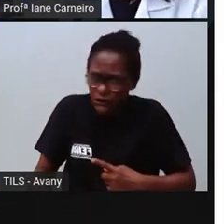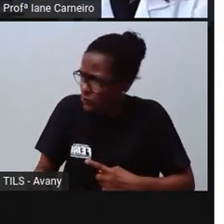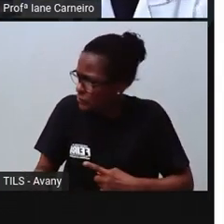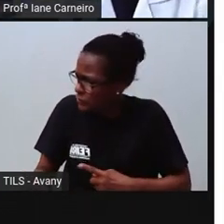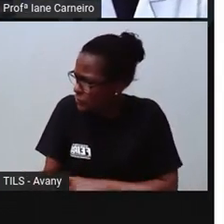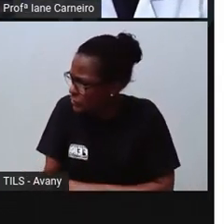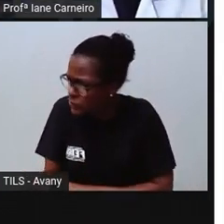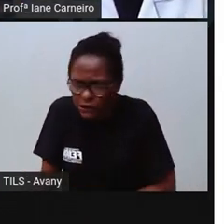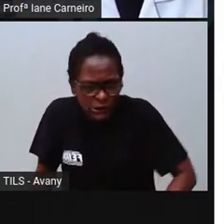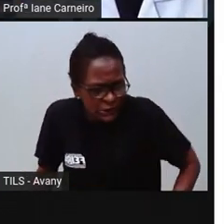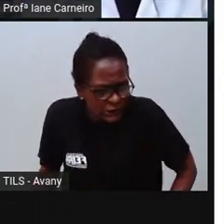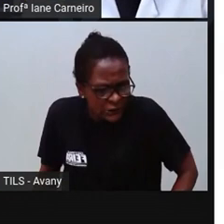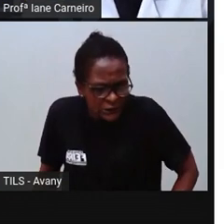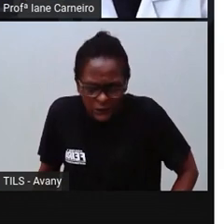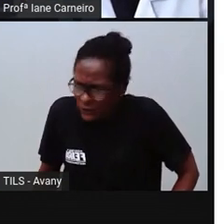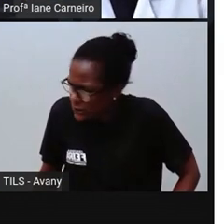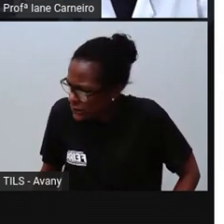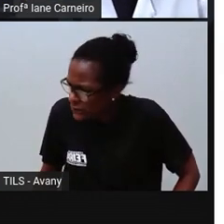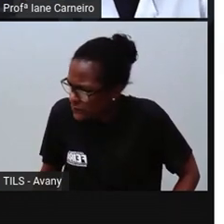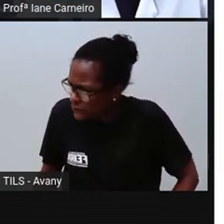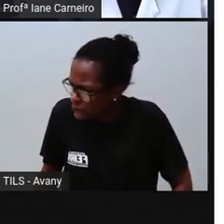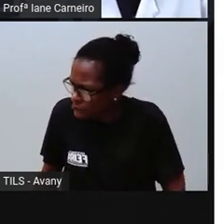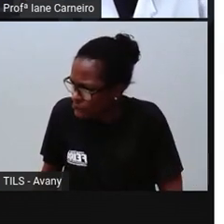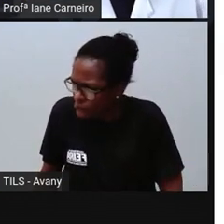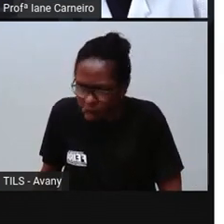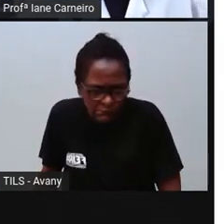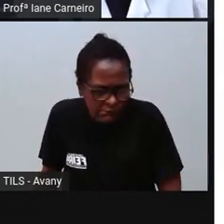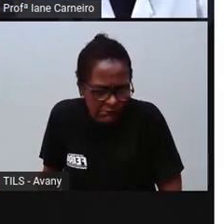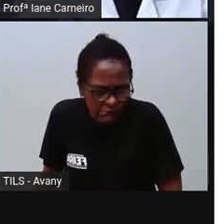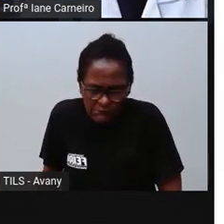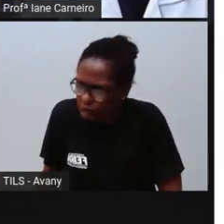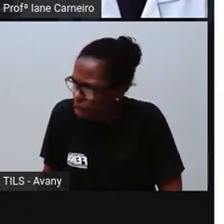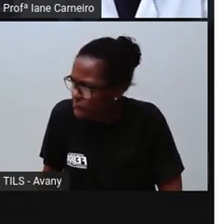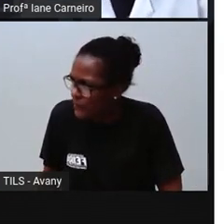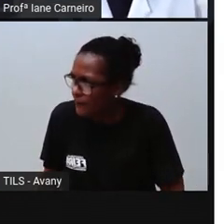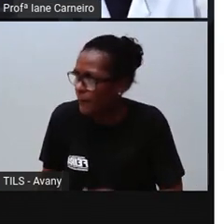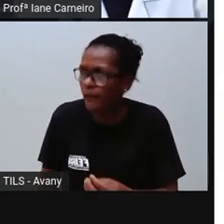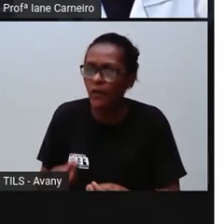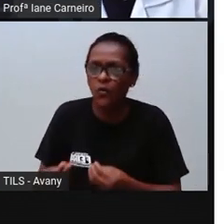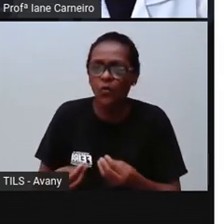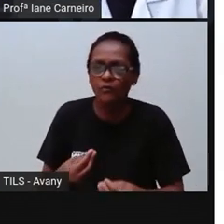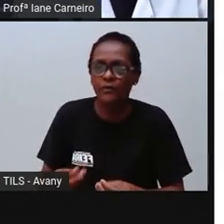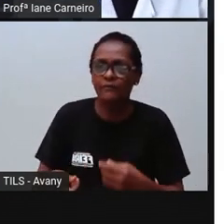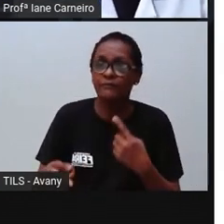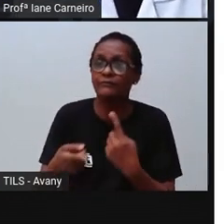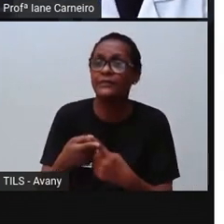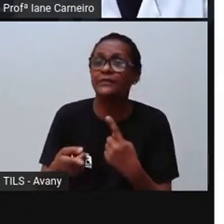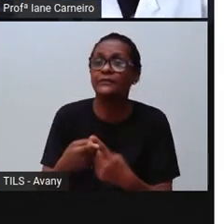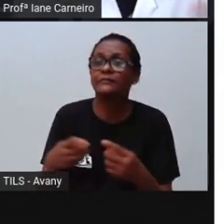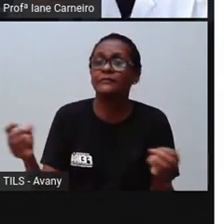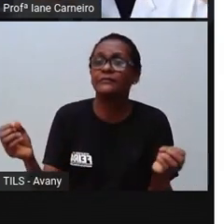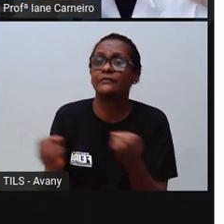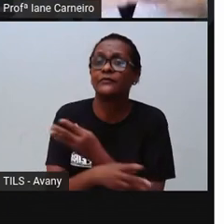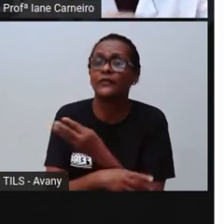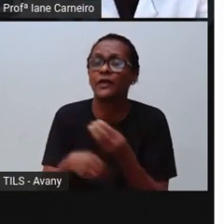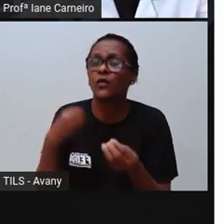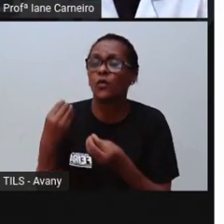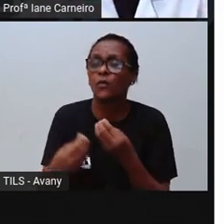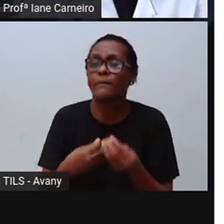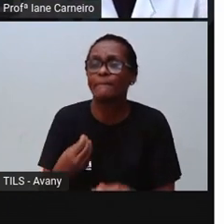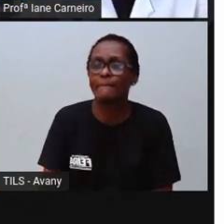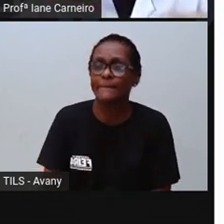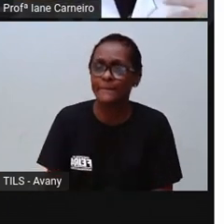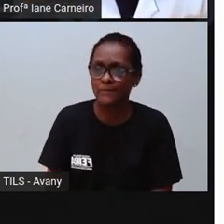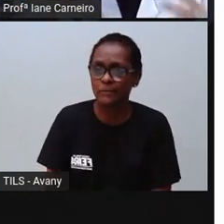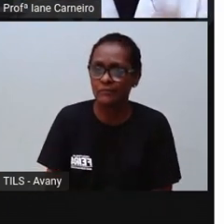a Pró já explicou que é normal, às vezes acontece isso, né? Às vezes acontece da mamãe que está chateada, do papai, da gente mesmo que está